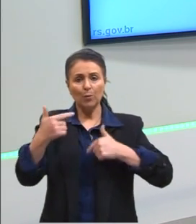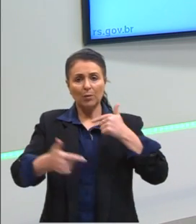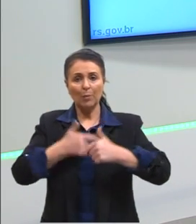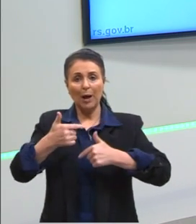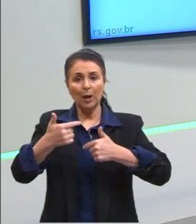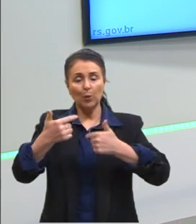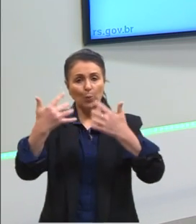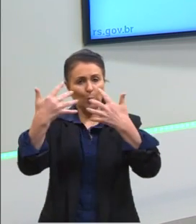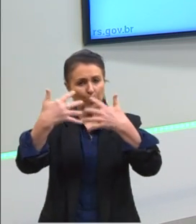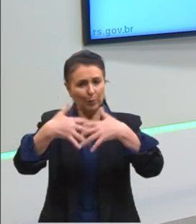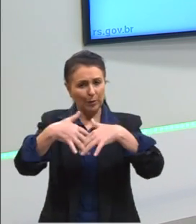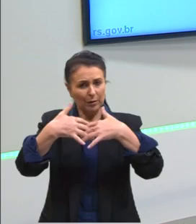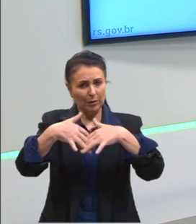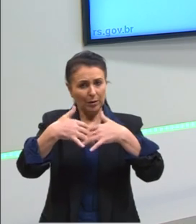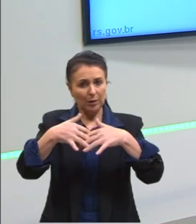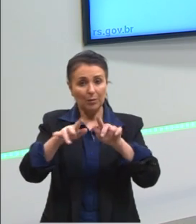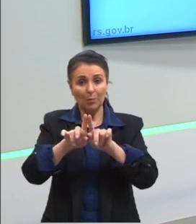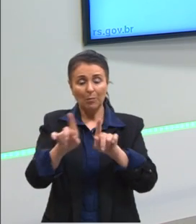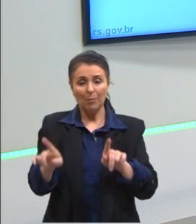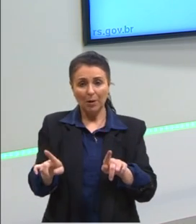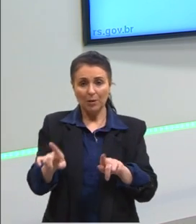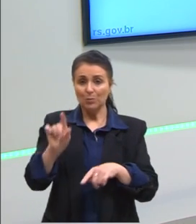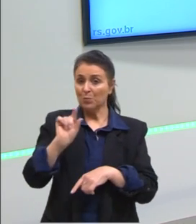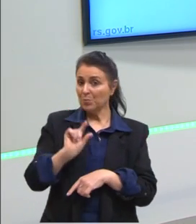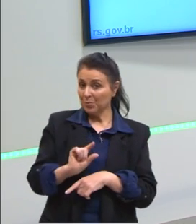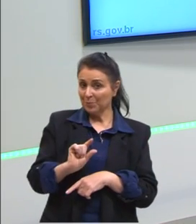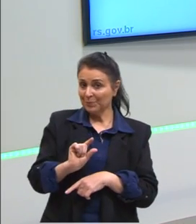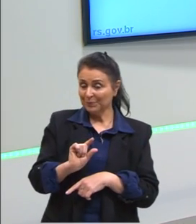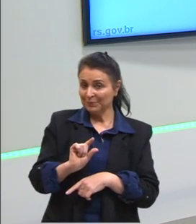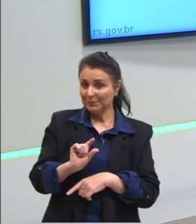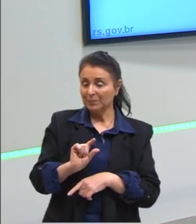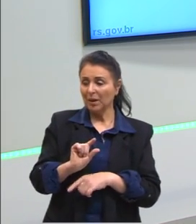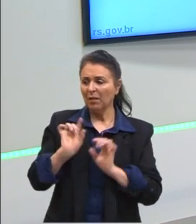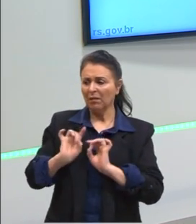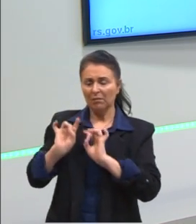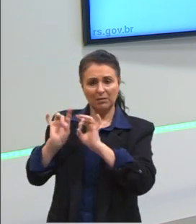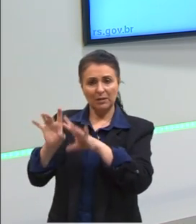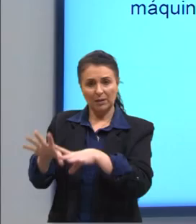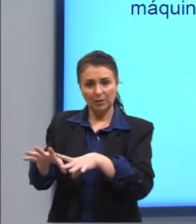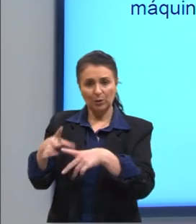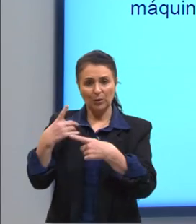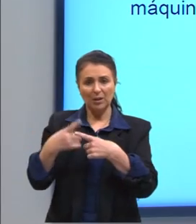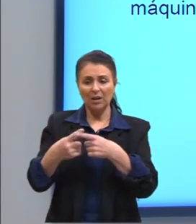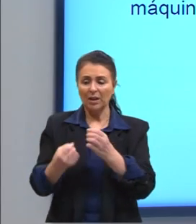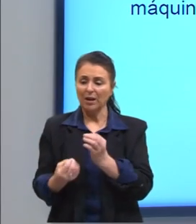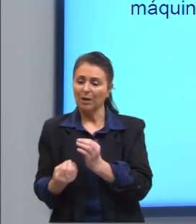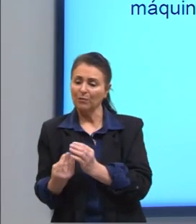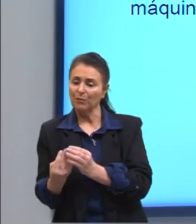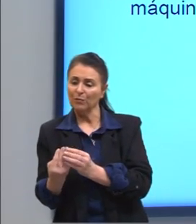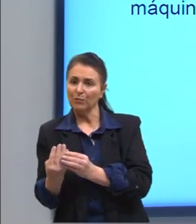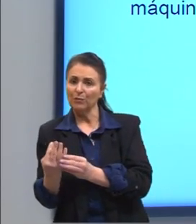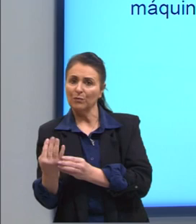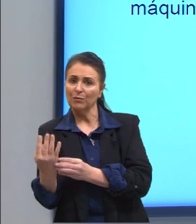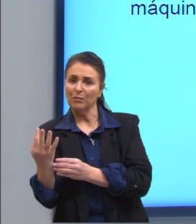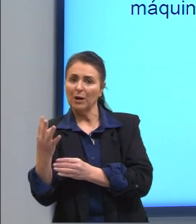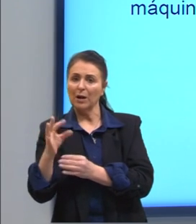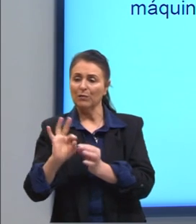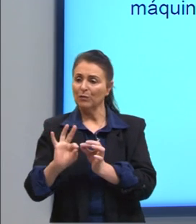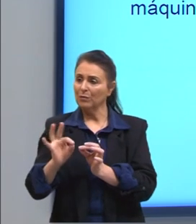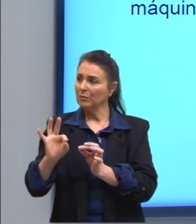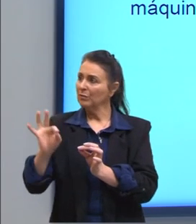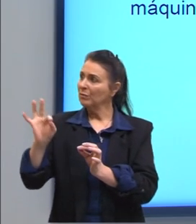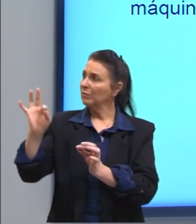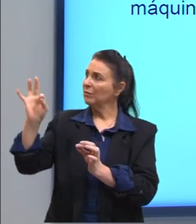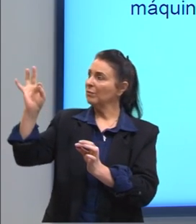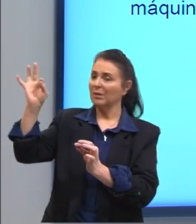andar. mas uma parte dele, então, é rejeitada, né, que é aquela parte da fumaça que a gente não consegue utilizar